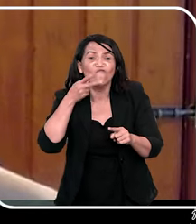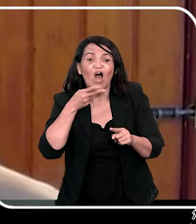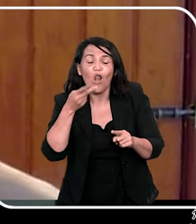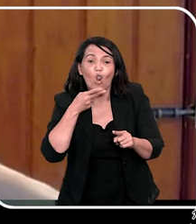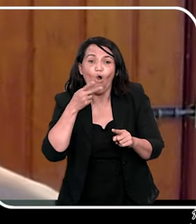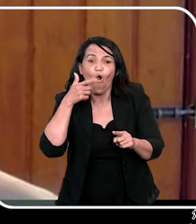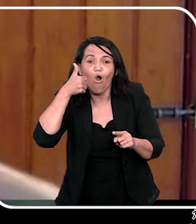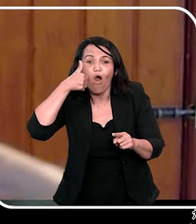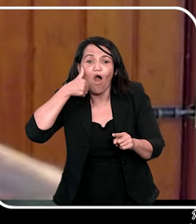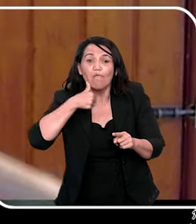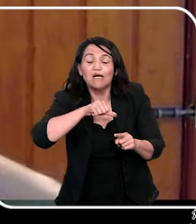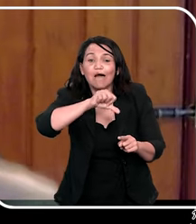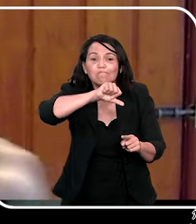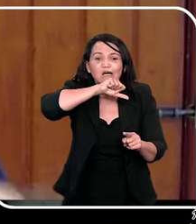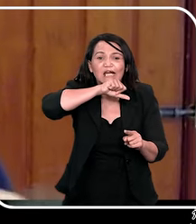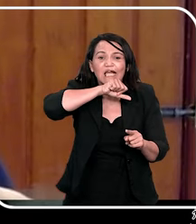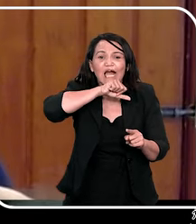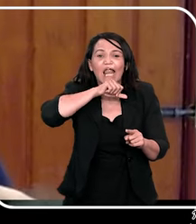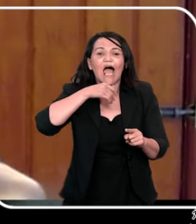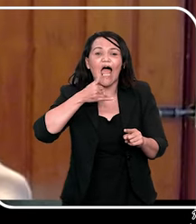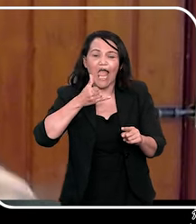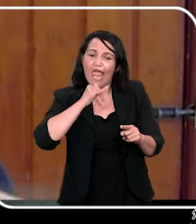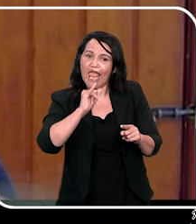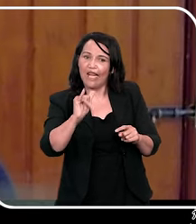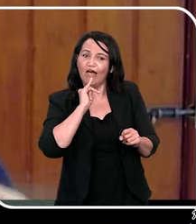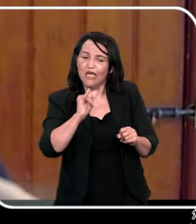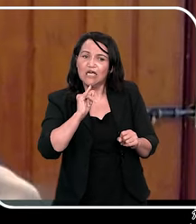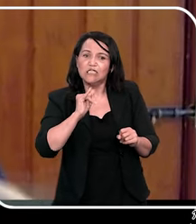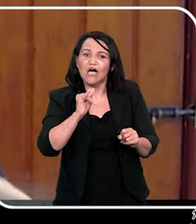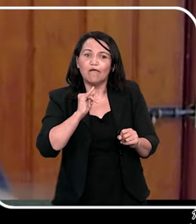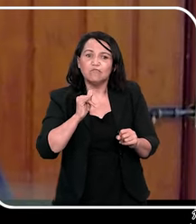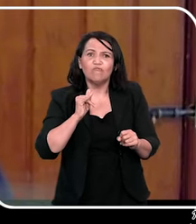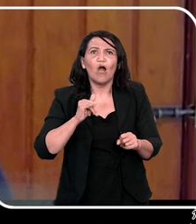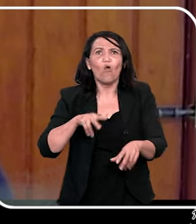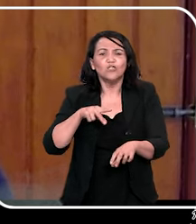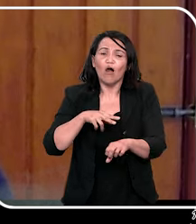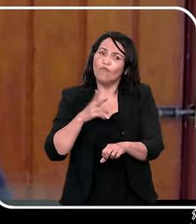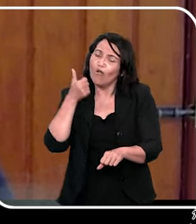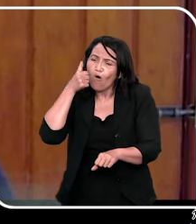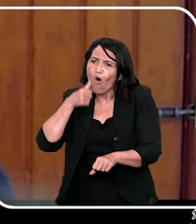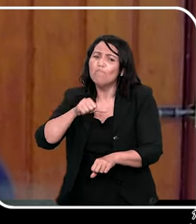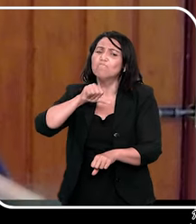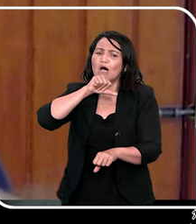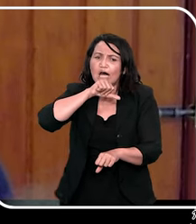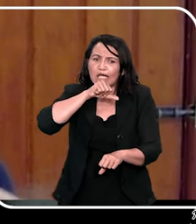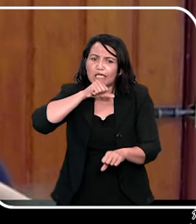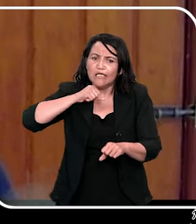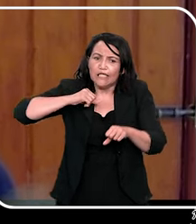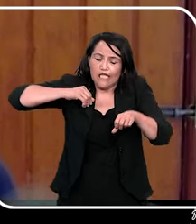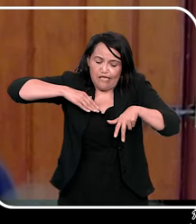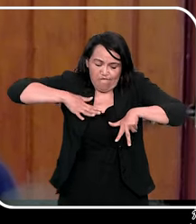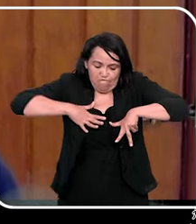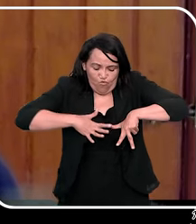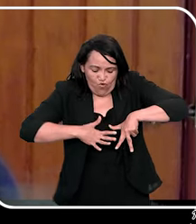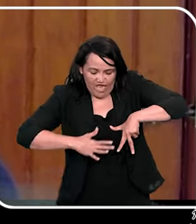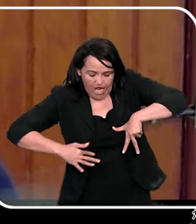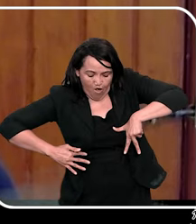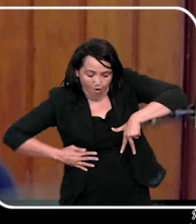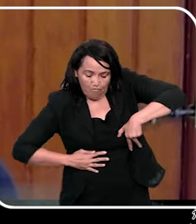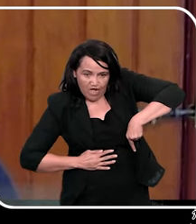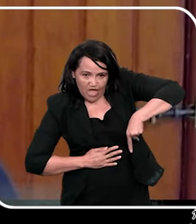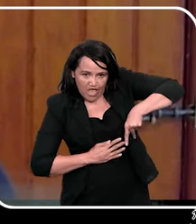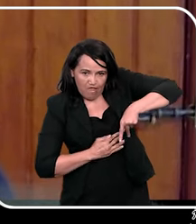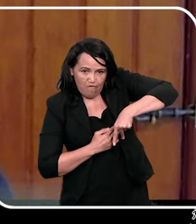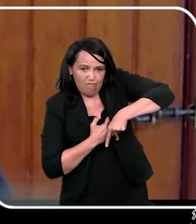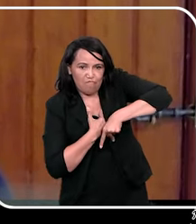contou para a mãe, aí ela conta que por diversas vezes ela ensaiou, mãe, ele enfia a mão por dentro do meu